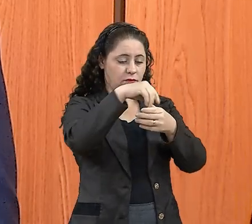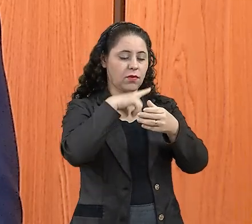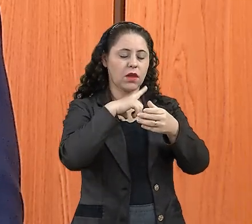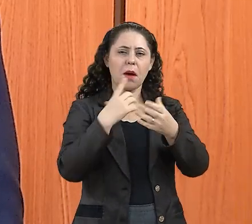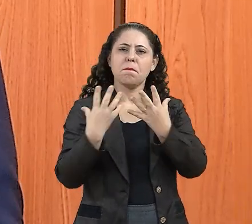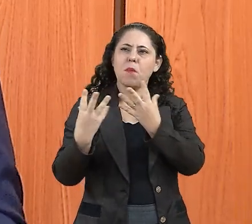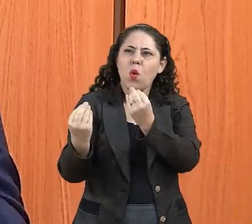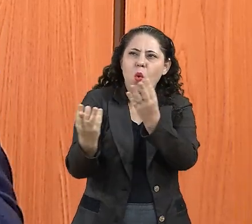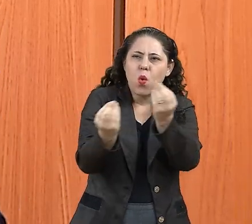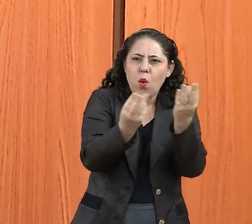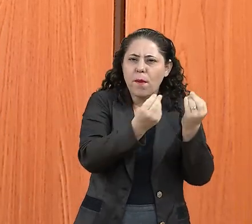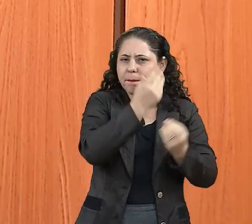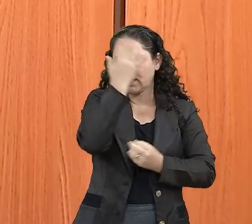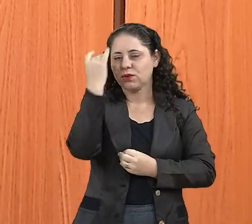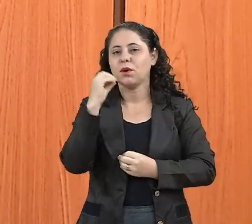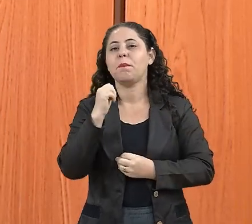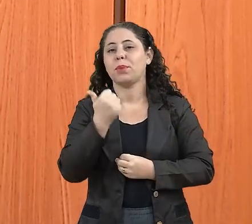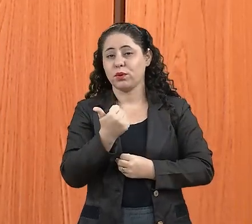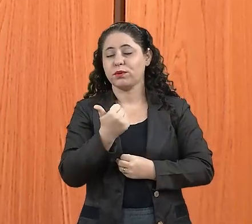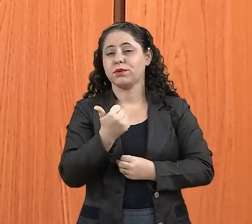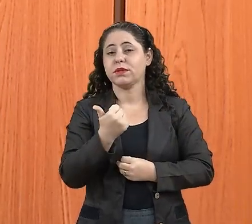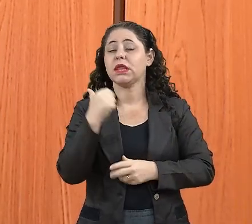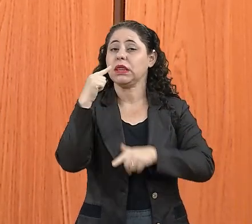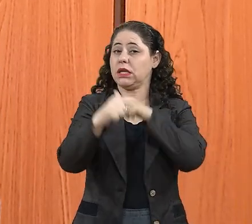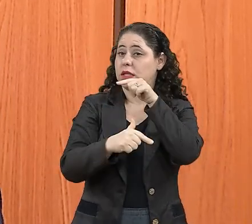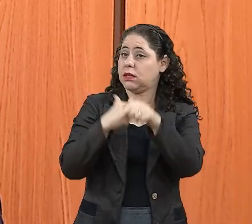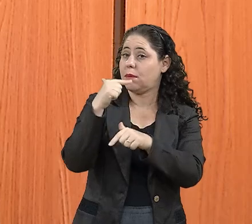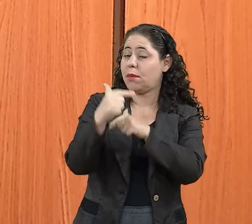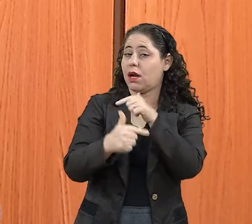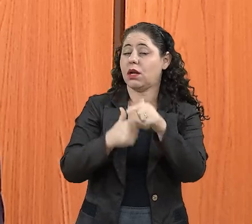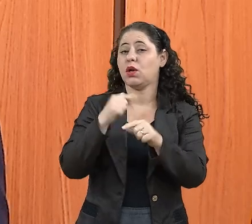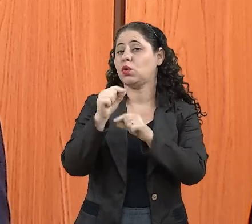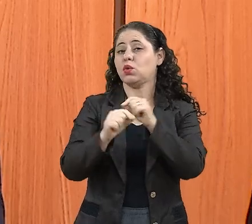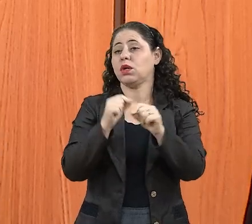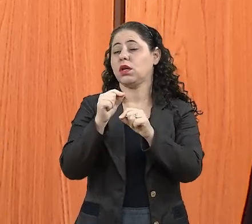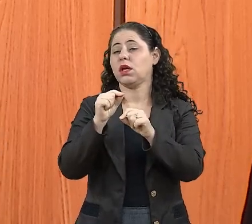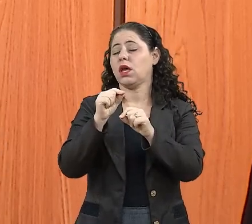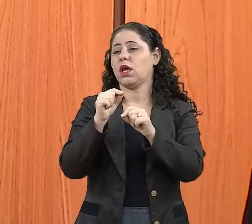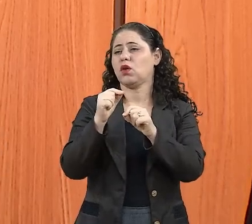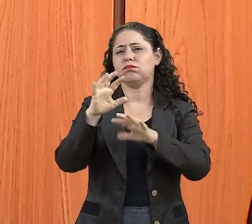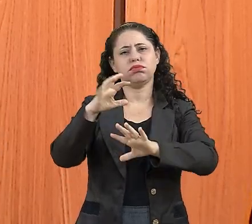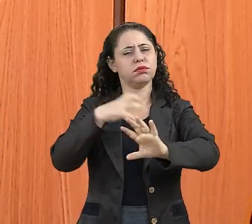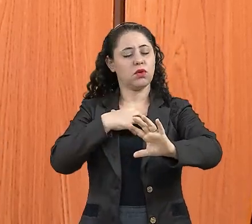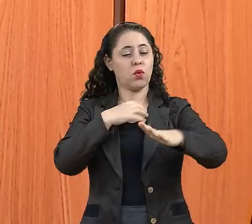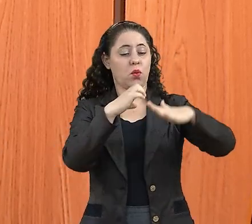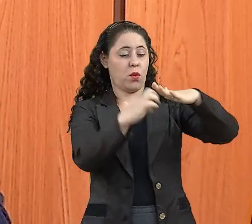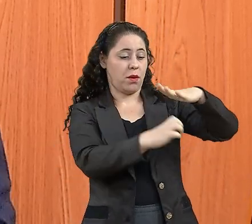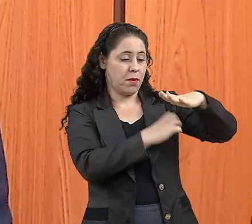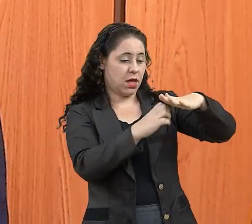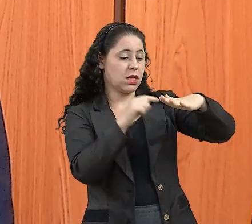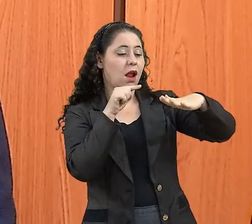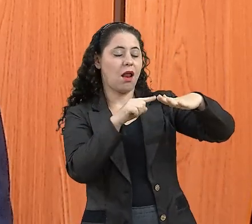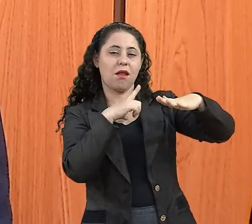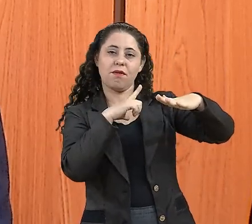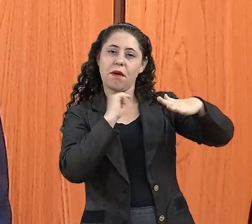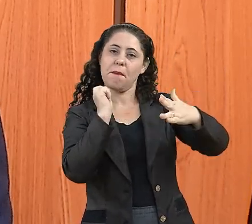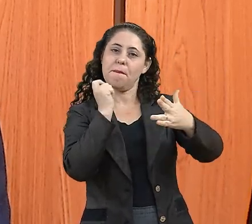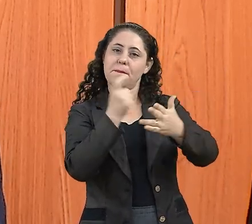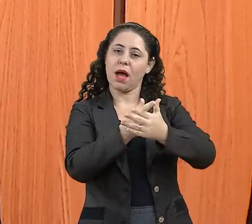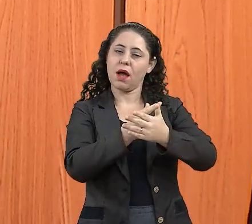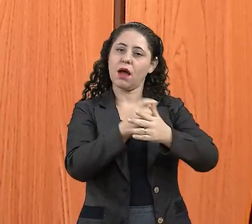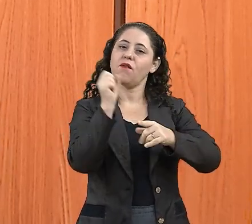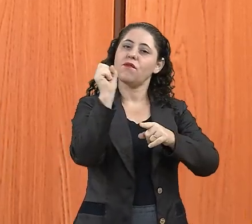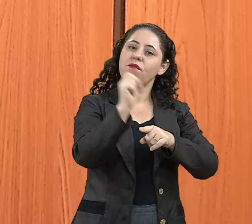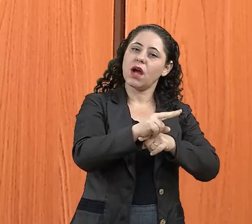gente boa, tem muita gente trabalhando, trabalhando pelo bem do outro. É o empresário que paga o seu funcionário